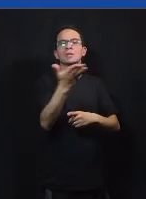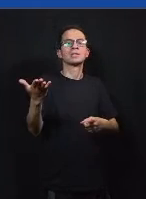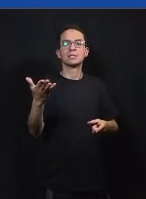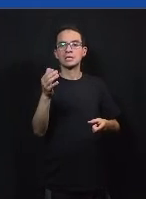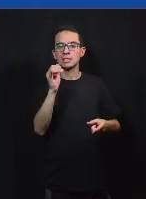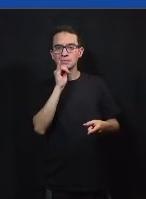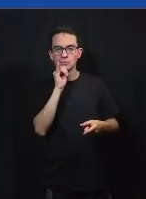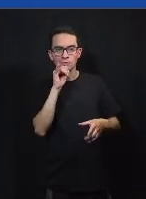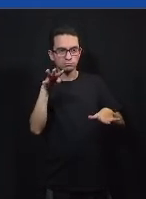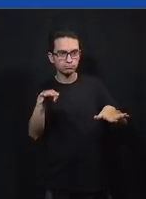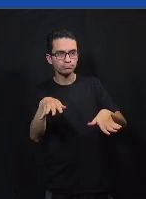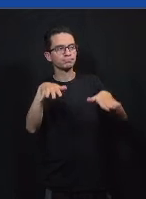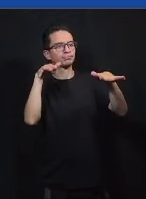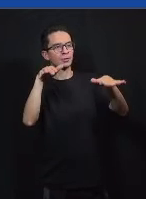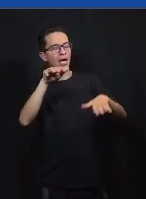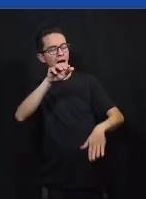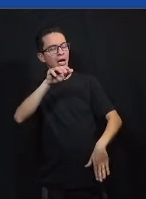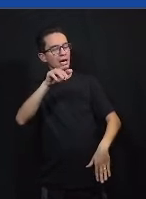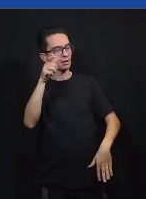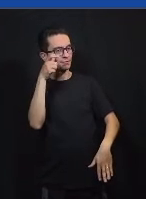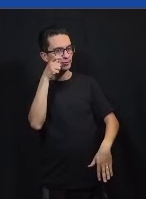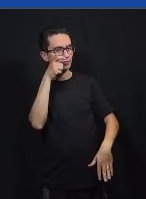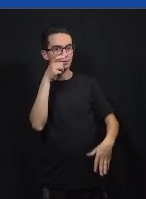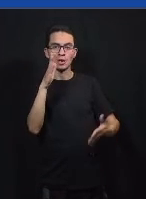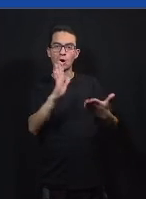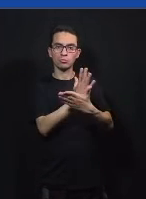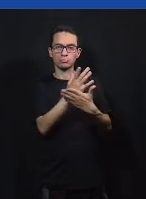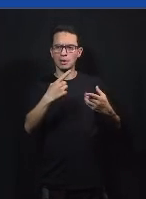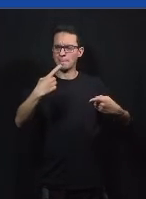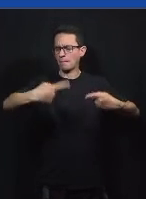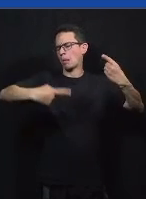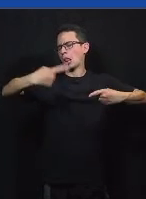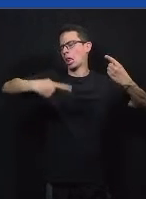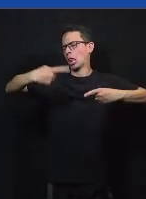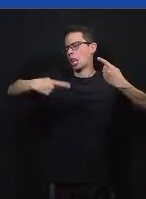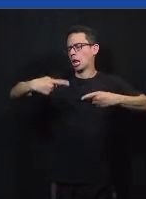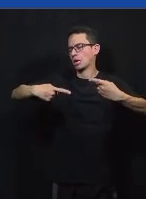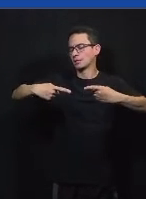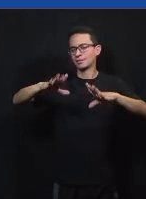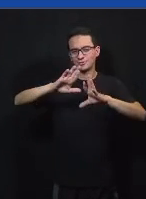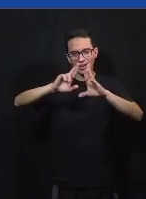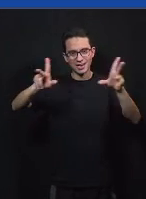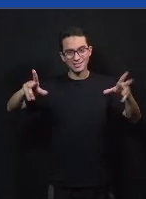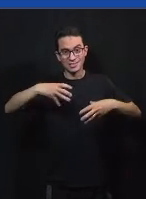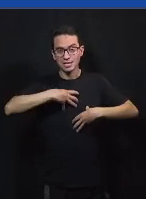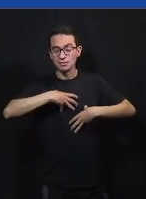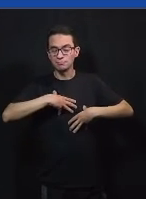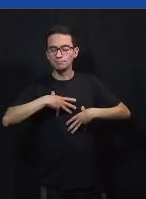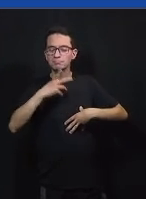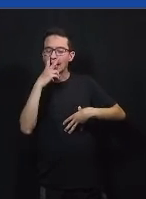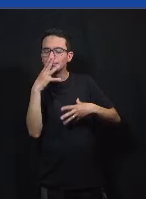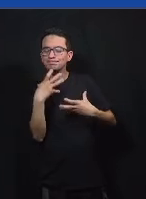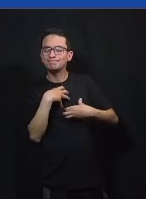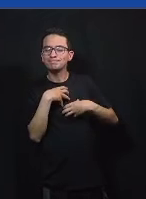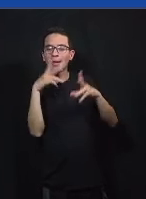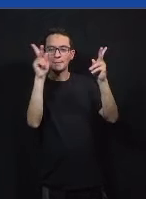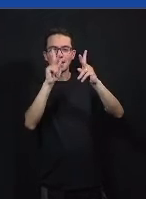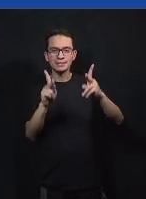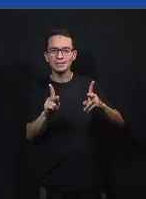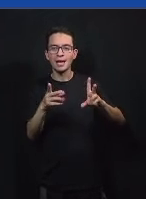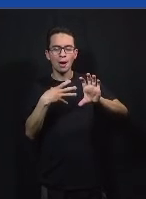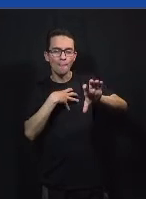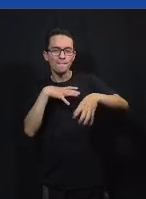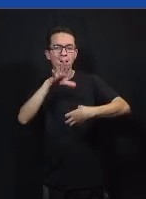do que talvez um debate mais competitivo mais agressivo que a gente fica querendo que alguém destrua o oponente ou algo assim que é humano